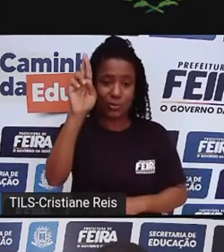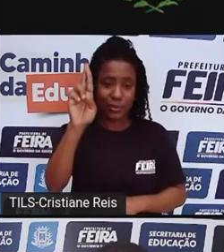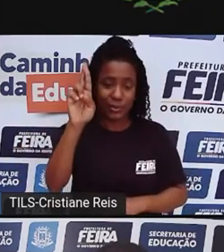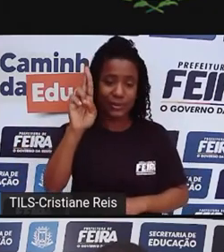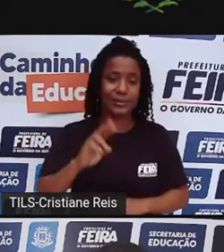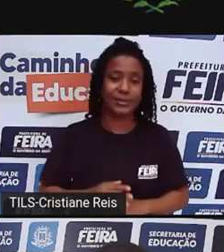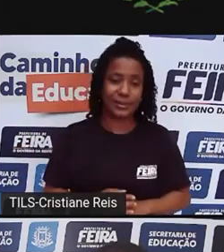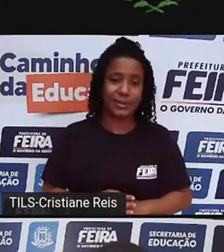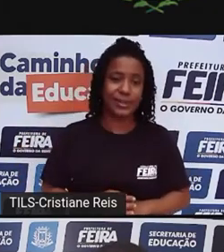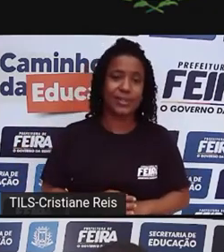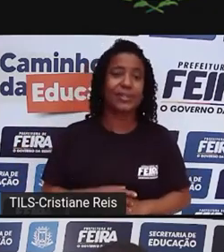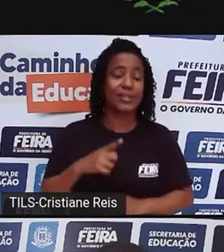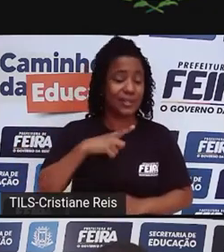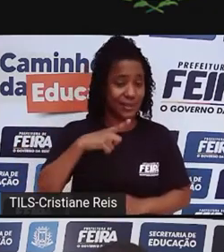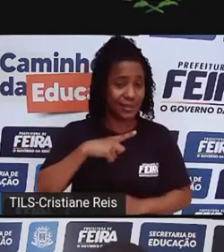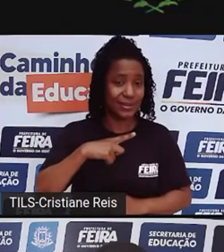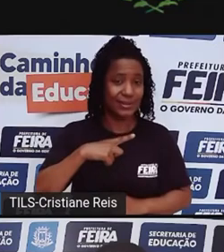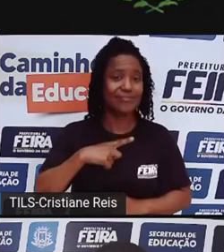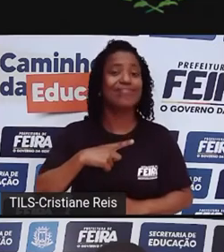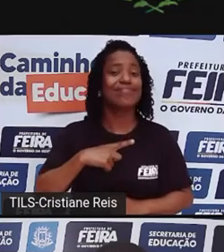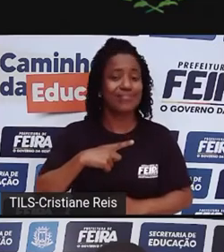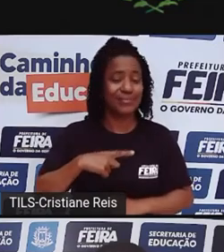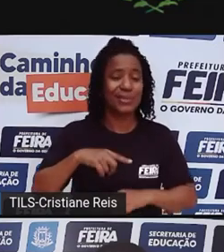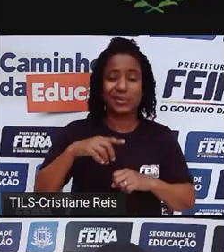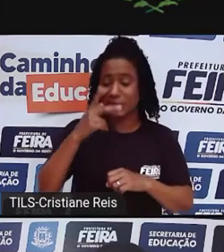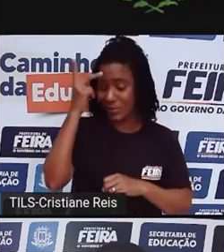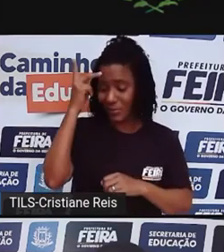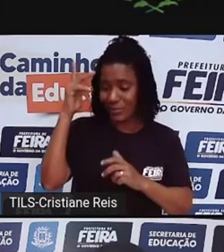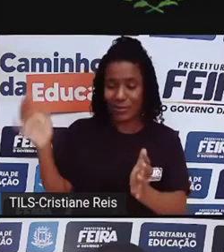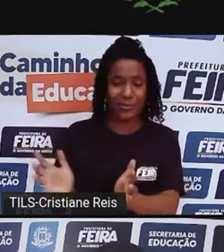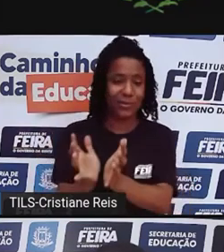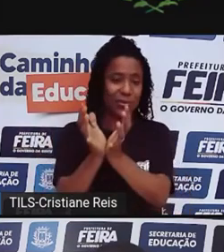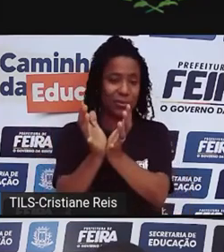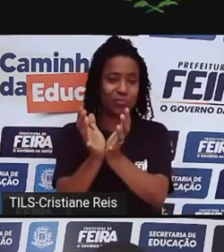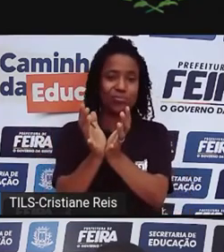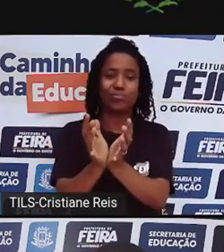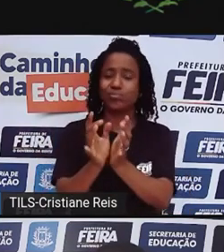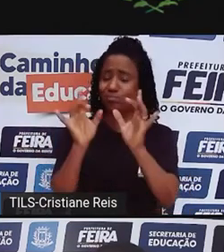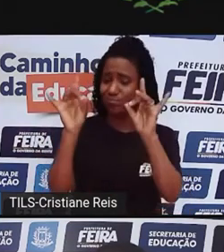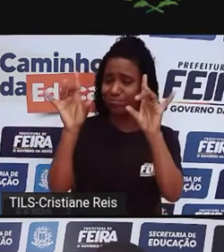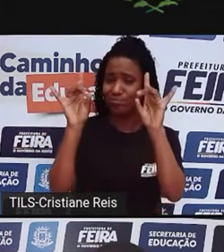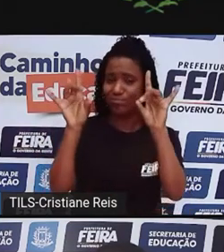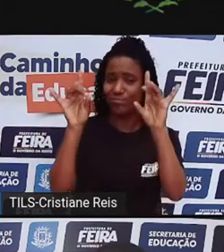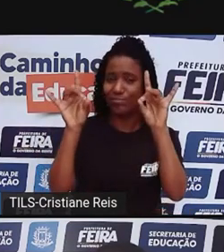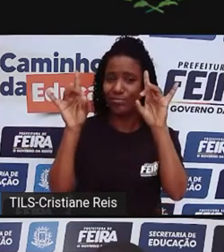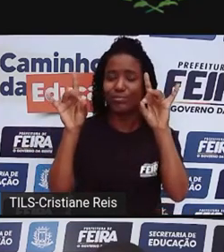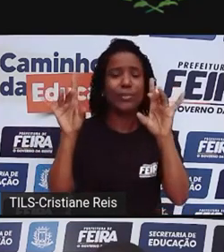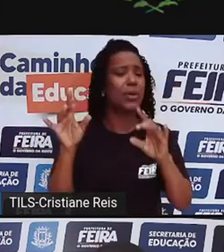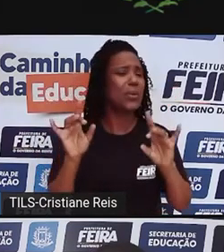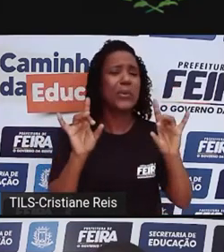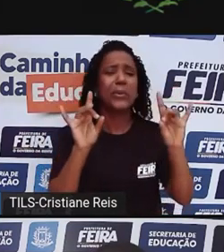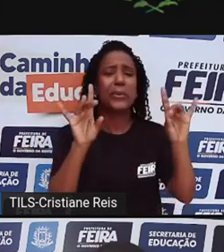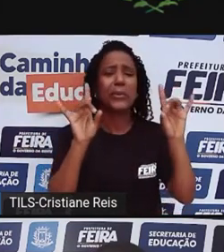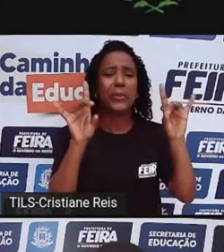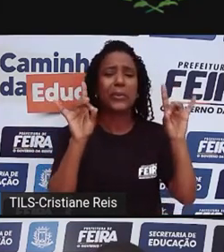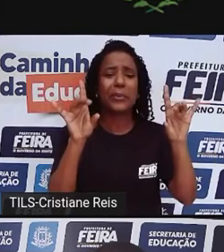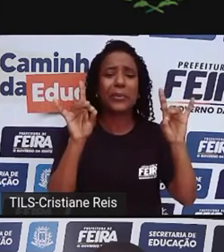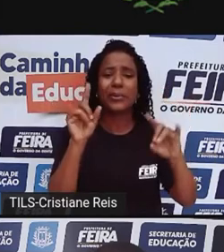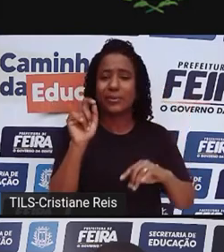interesse de quem não quer perder privilégio. Aí você se questiona, o que são privilégios, professor Eduardo?